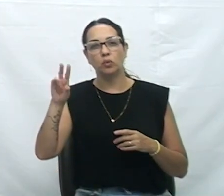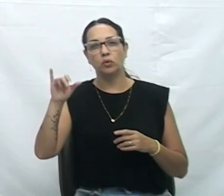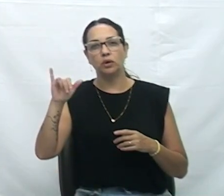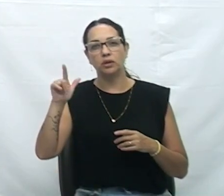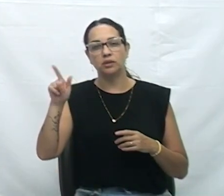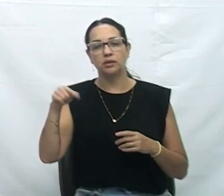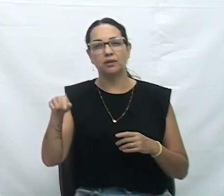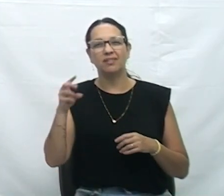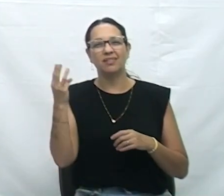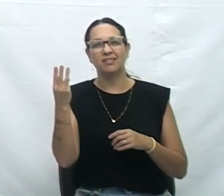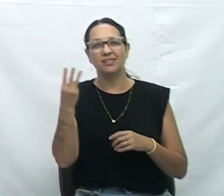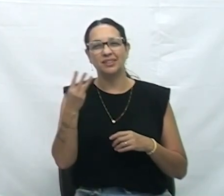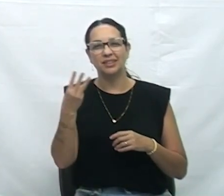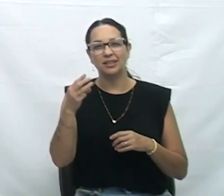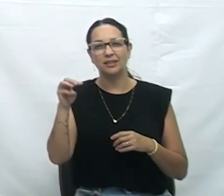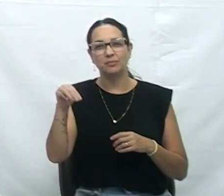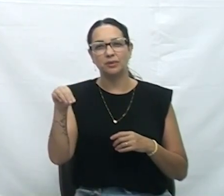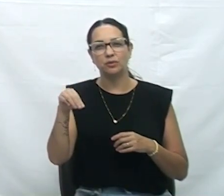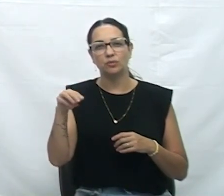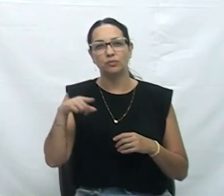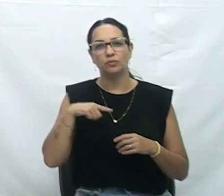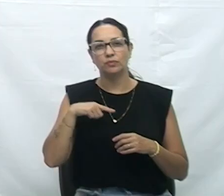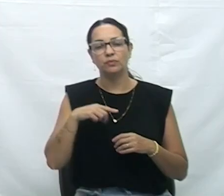Excelência tem três minutos e meio. Bem-vindo.